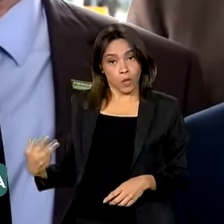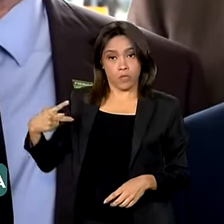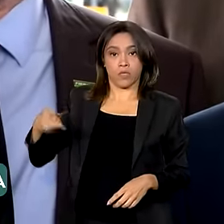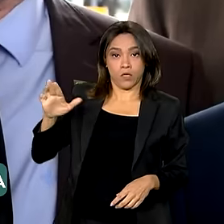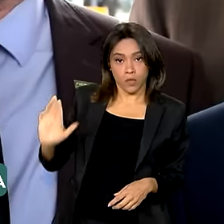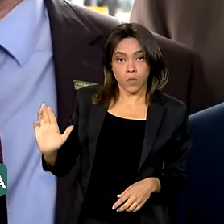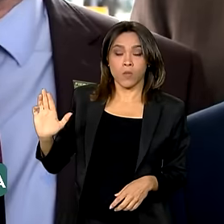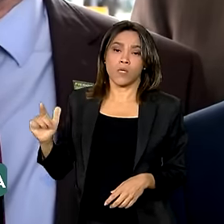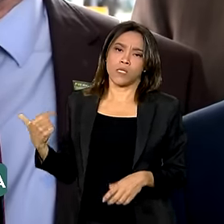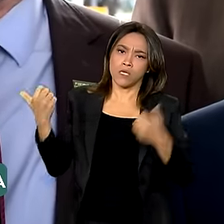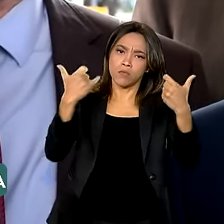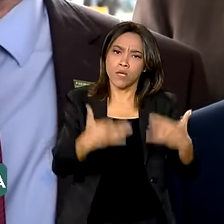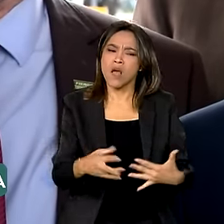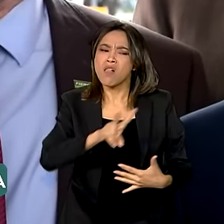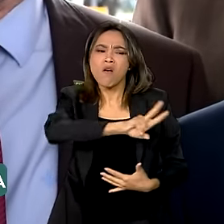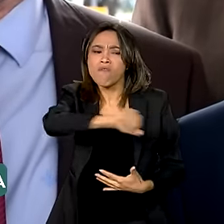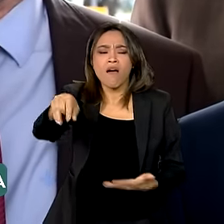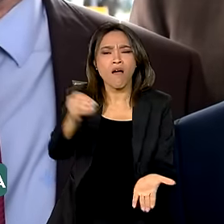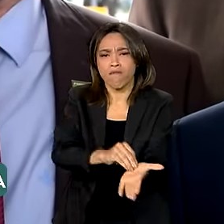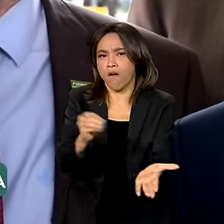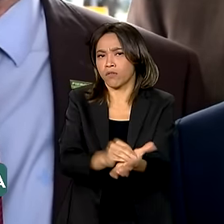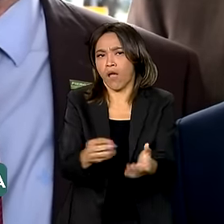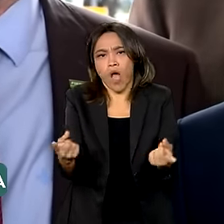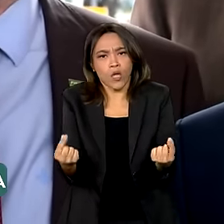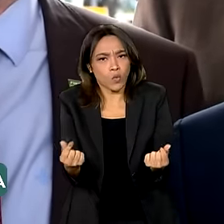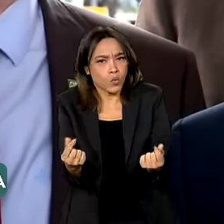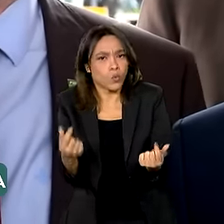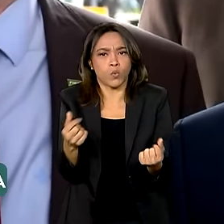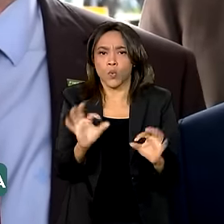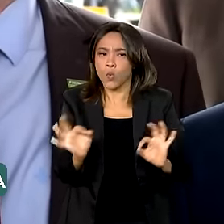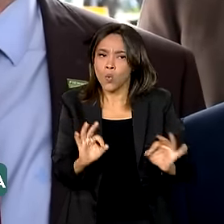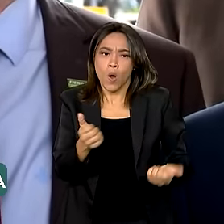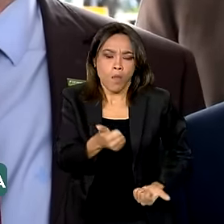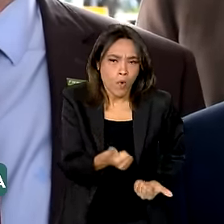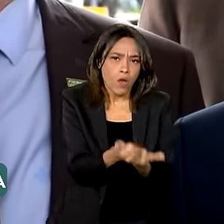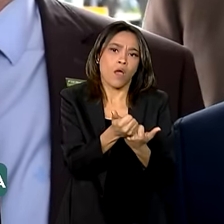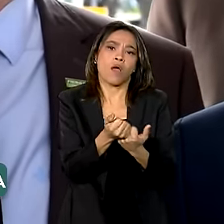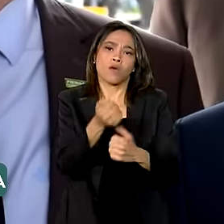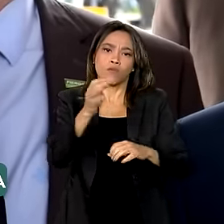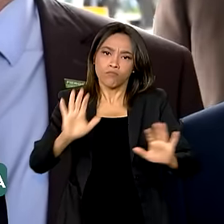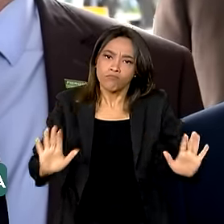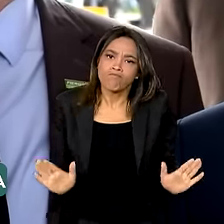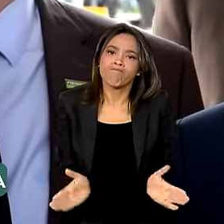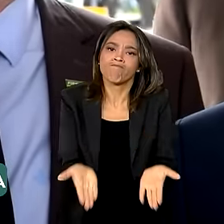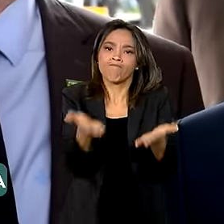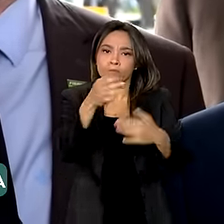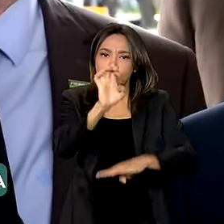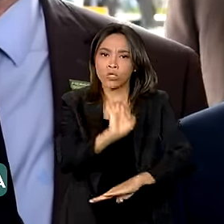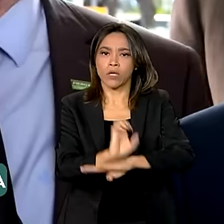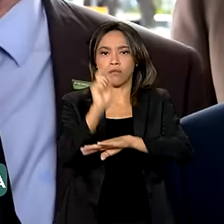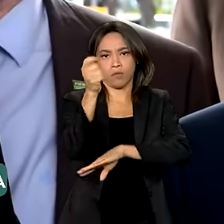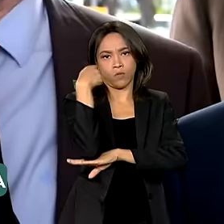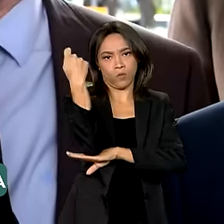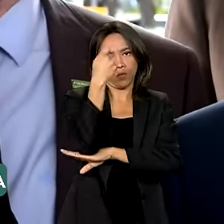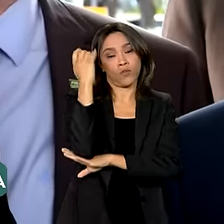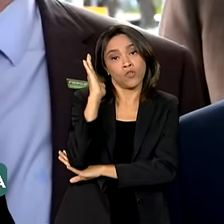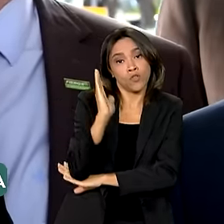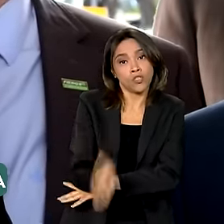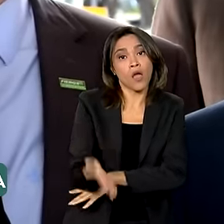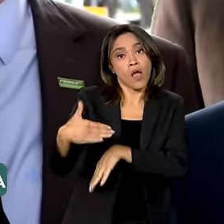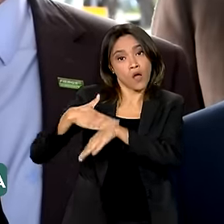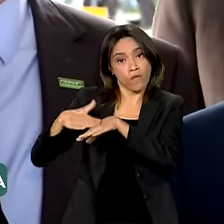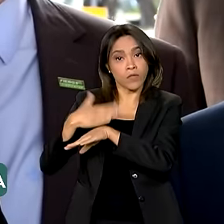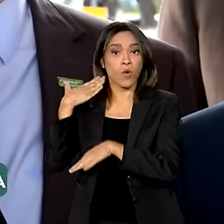colocado que não faltarão recursos para ajudar a recuperar o Rio Grande do Sul. Então, já conversamos com o